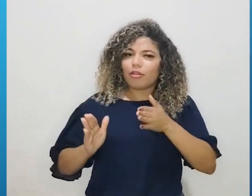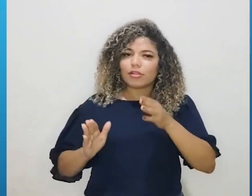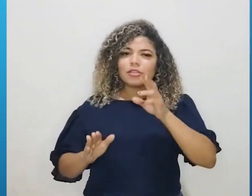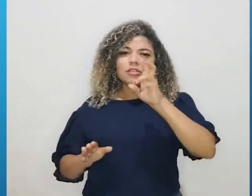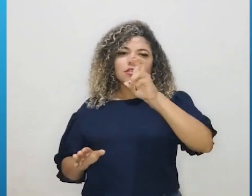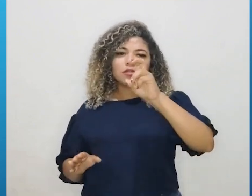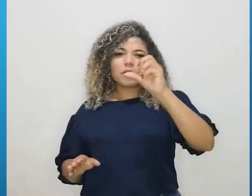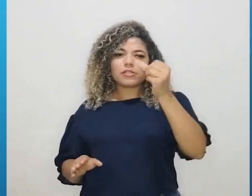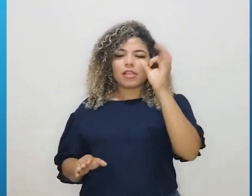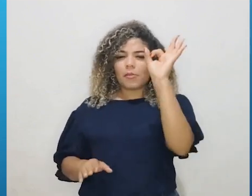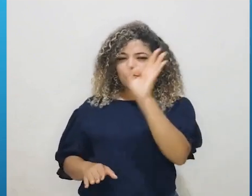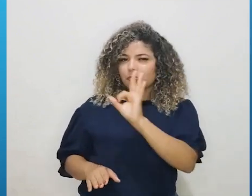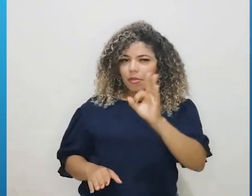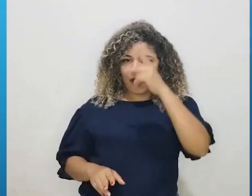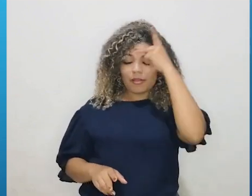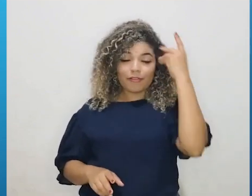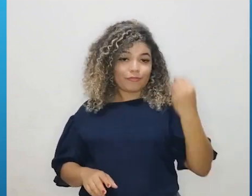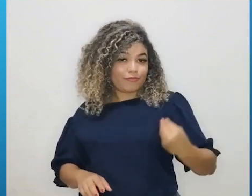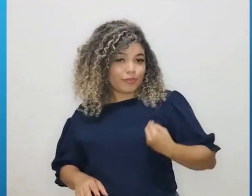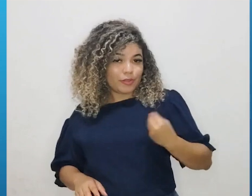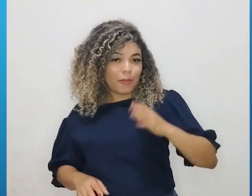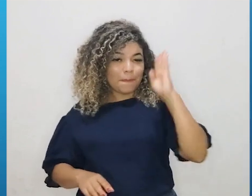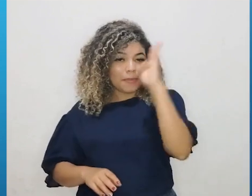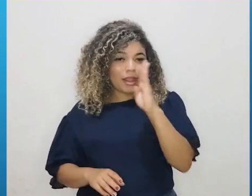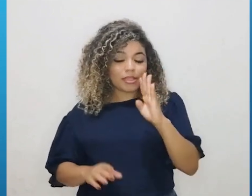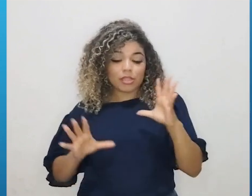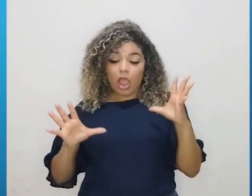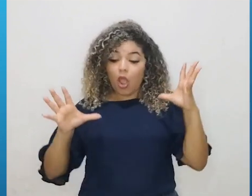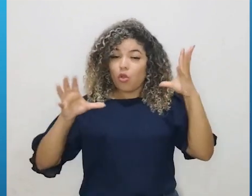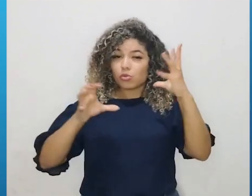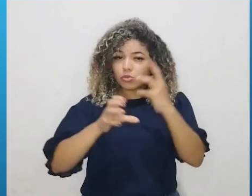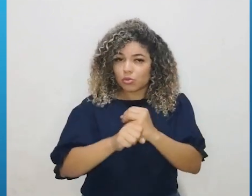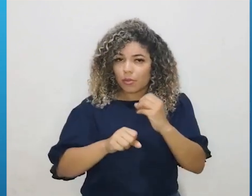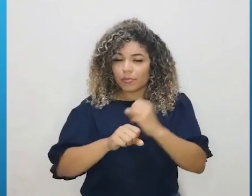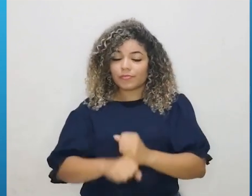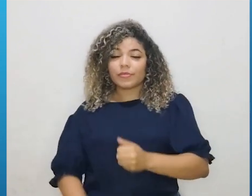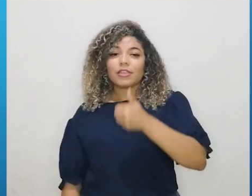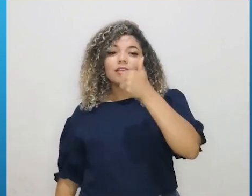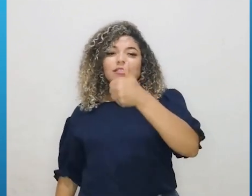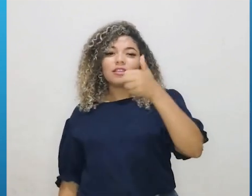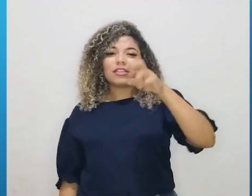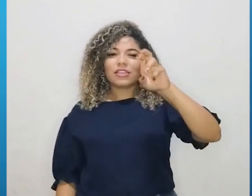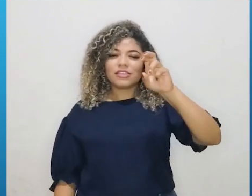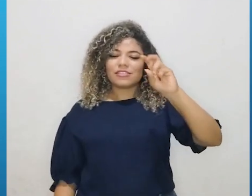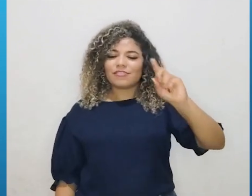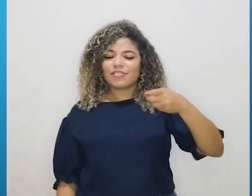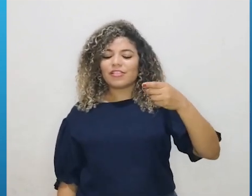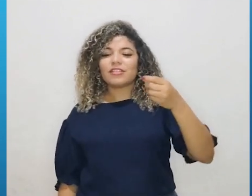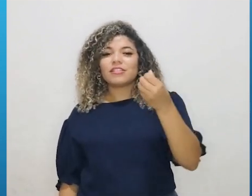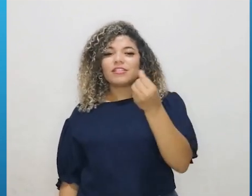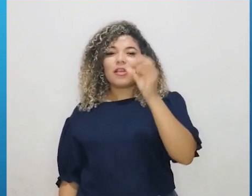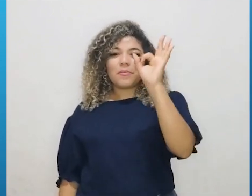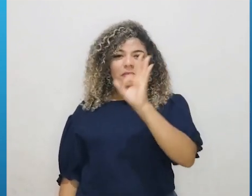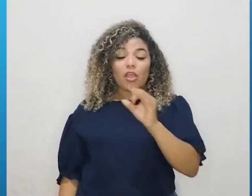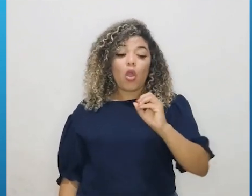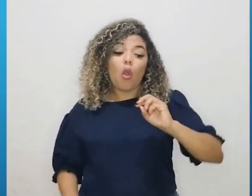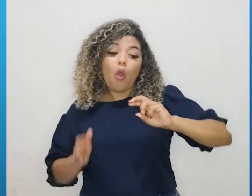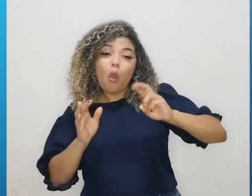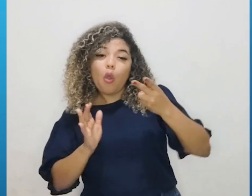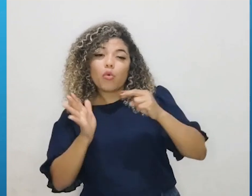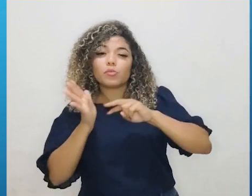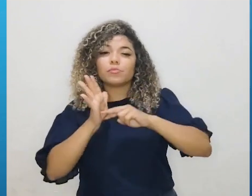% da população do país. Ao todo, 115,6 milhões de pessoas. Ou 56